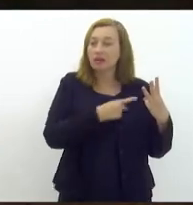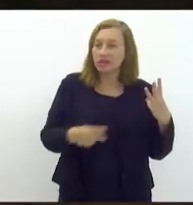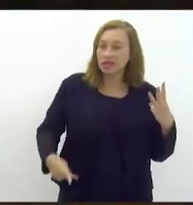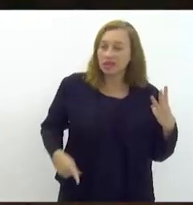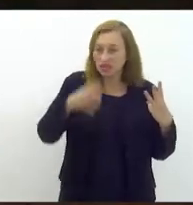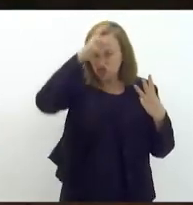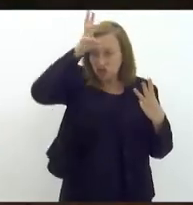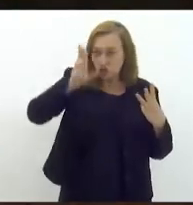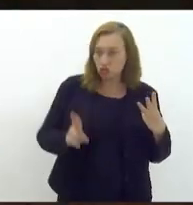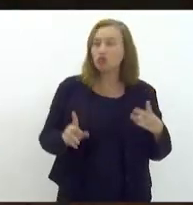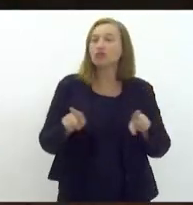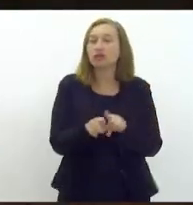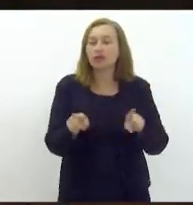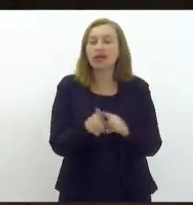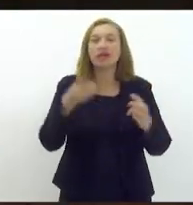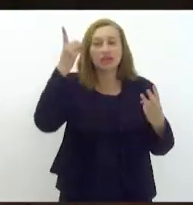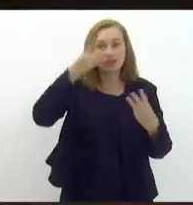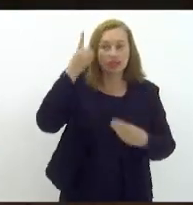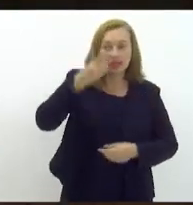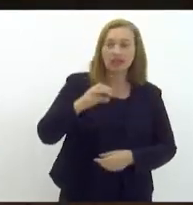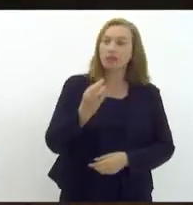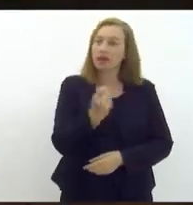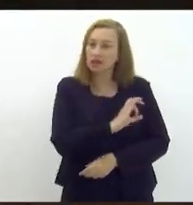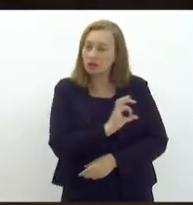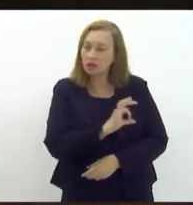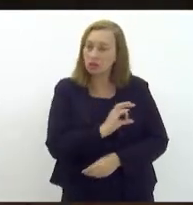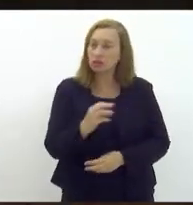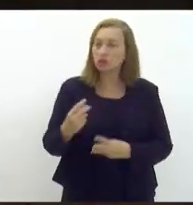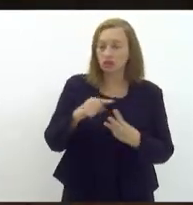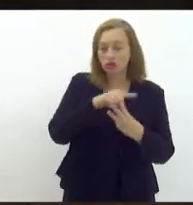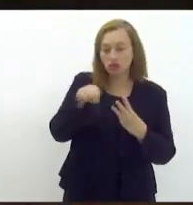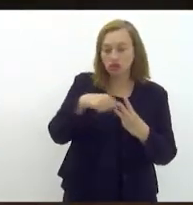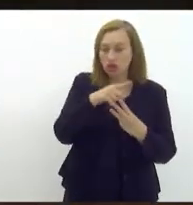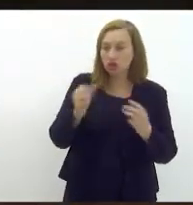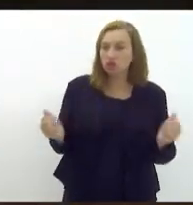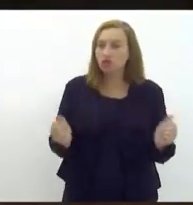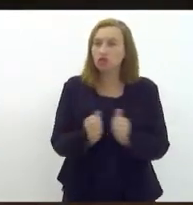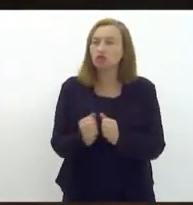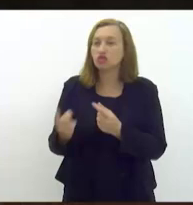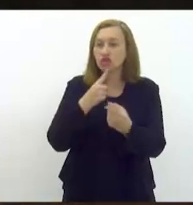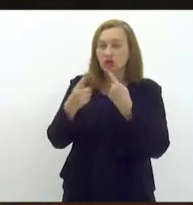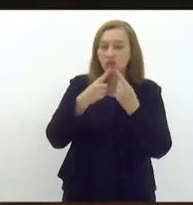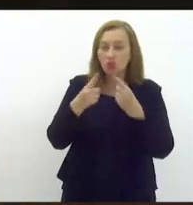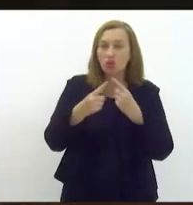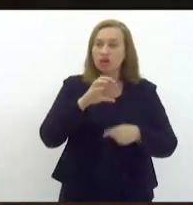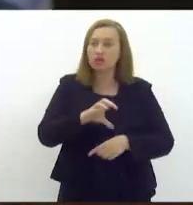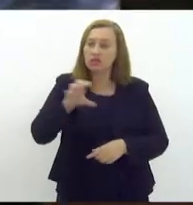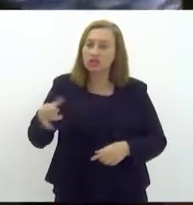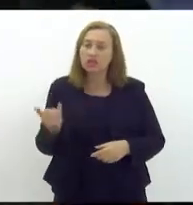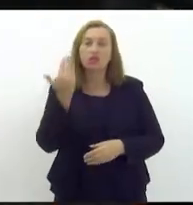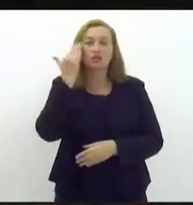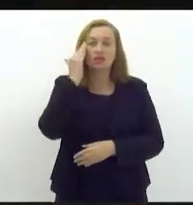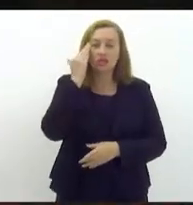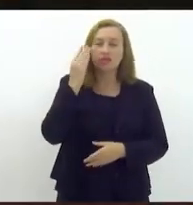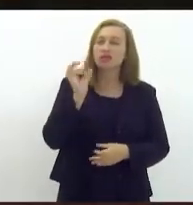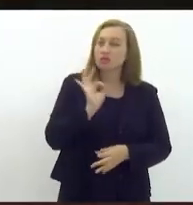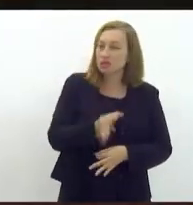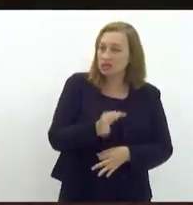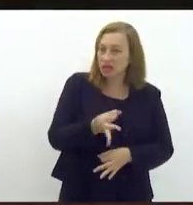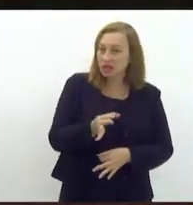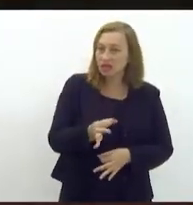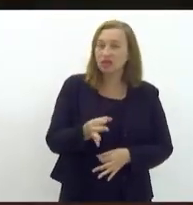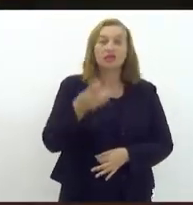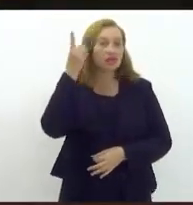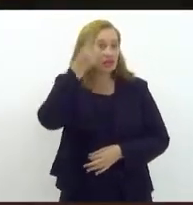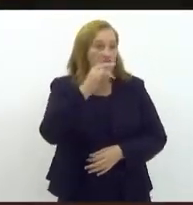Tiaju, e a deputada Marta Rocha, que com a sua equipe dialogou com a CCJ, chegou num entendimento muito sério, deputado